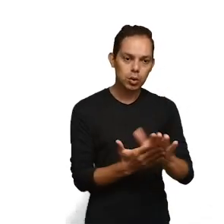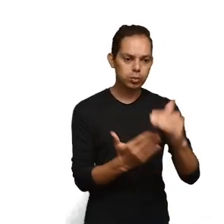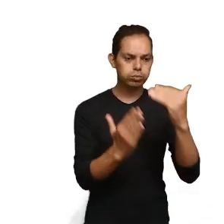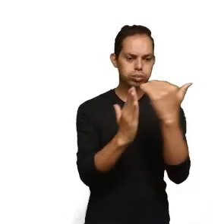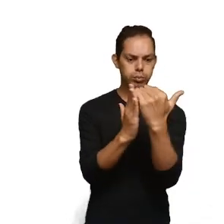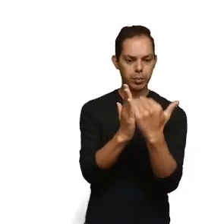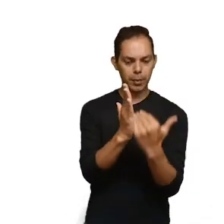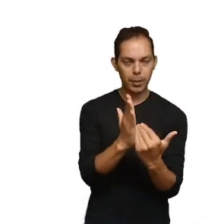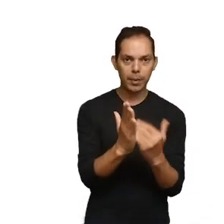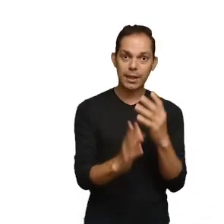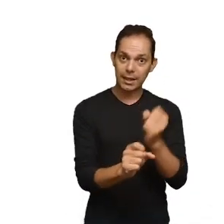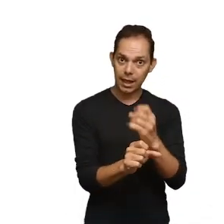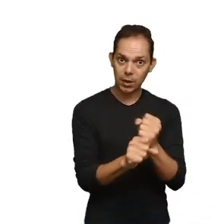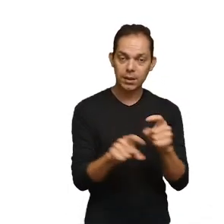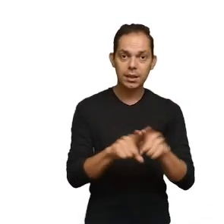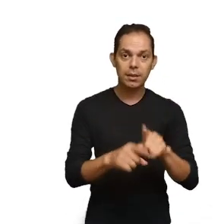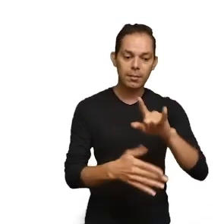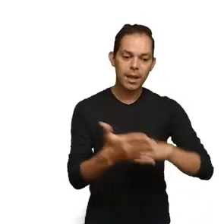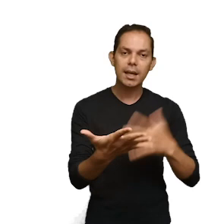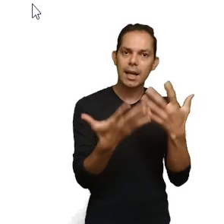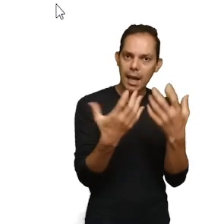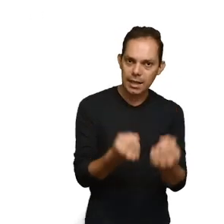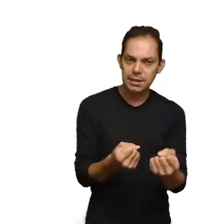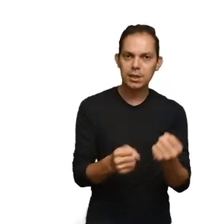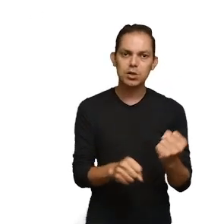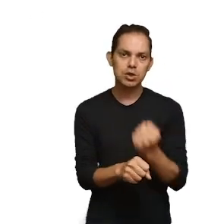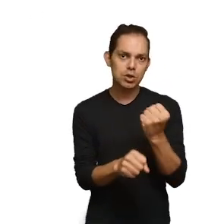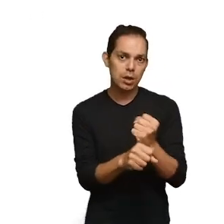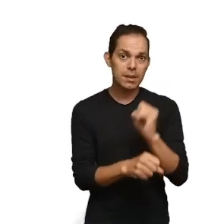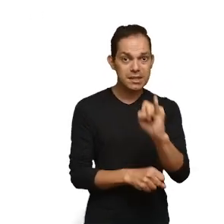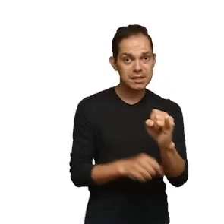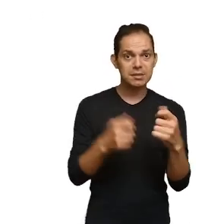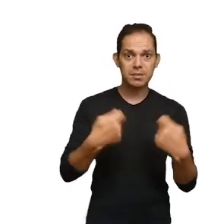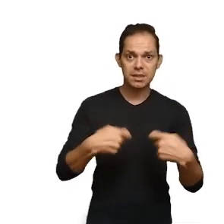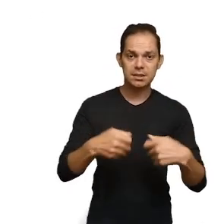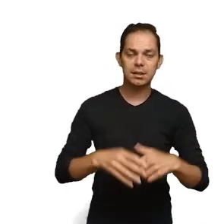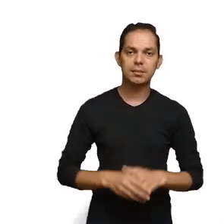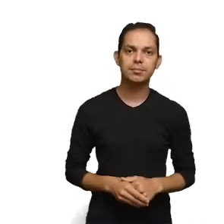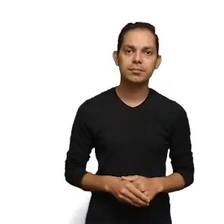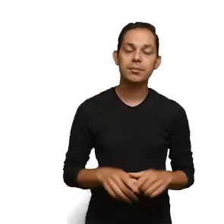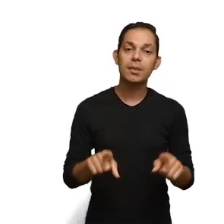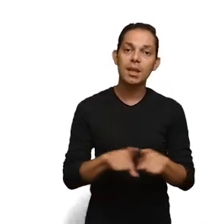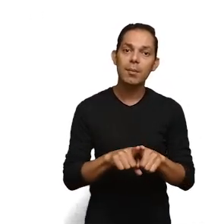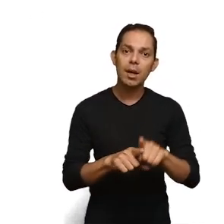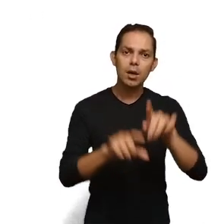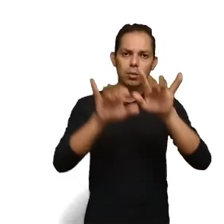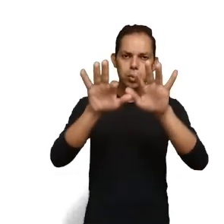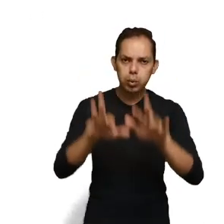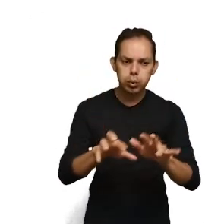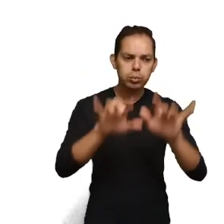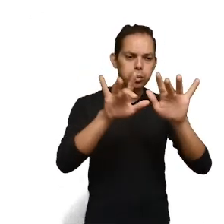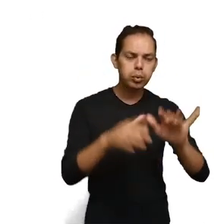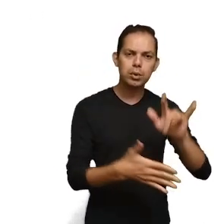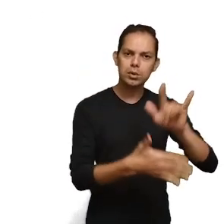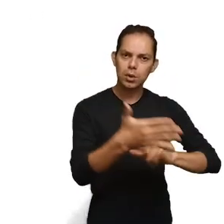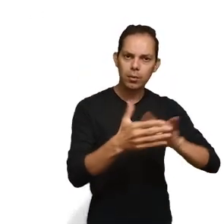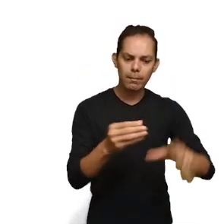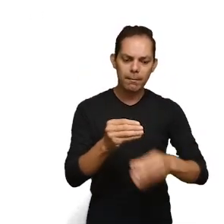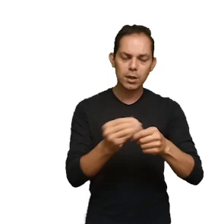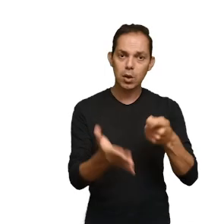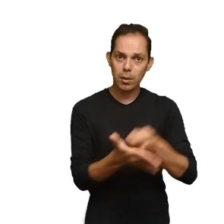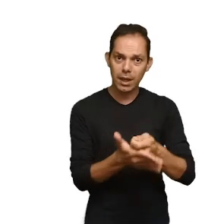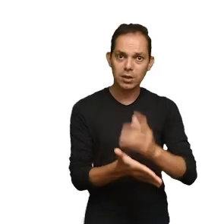conta específica e o termo de aceito de obra, caso for necessário. Se os formulários e anexos